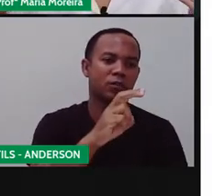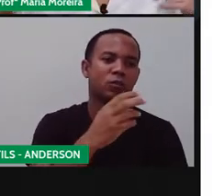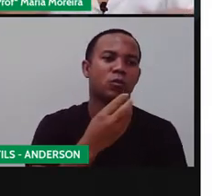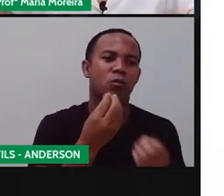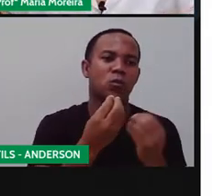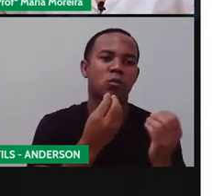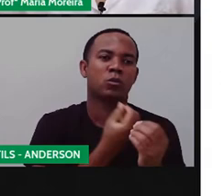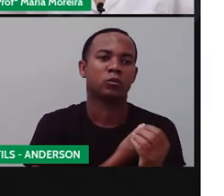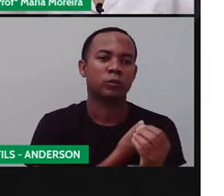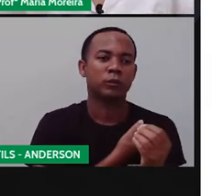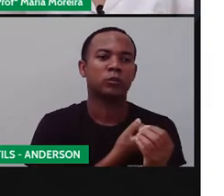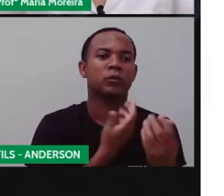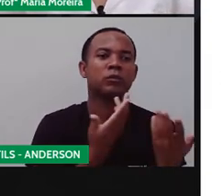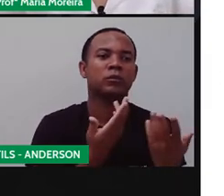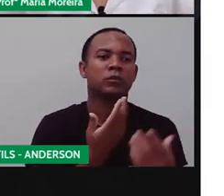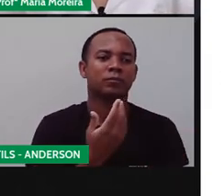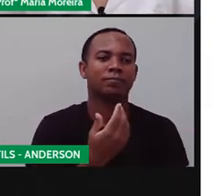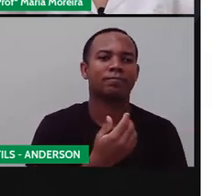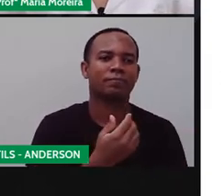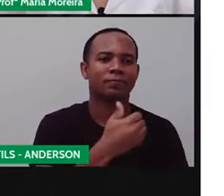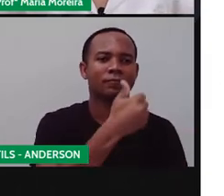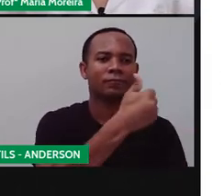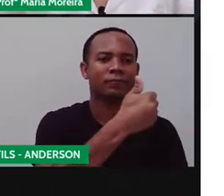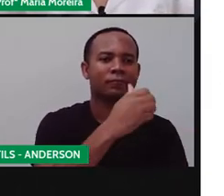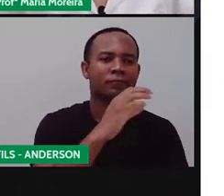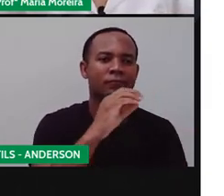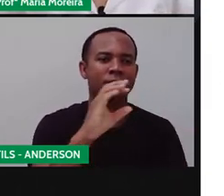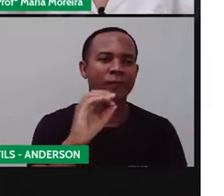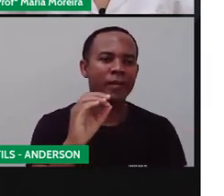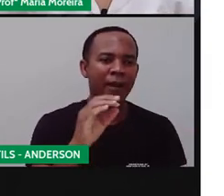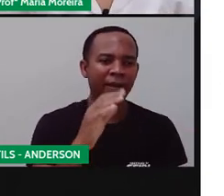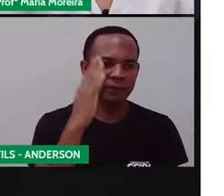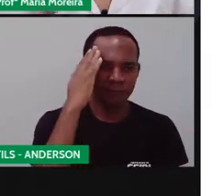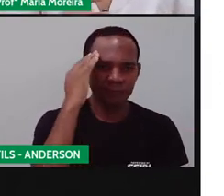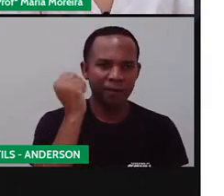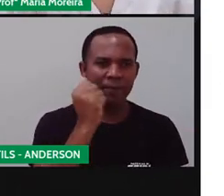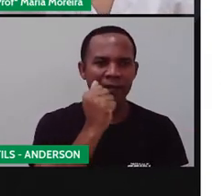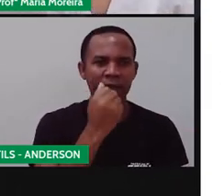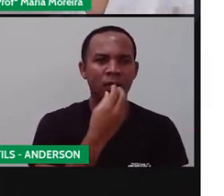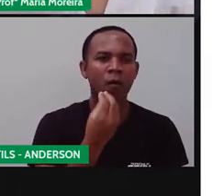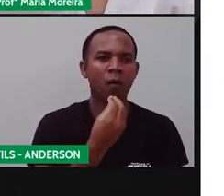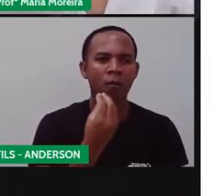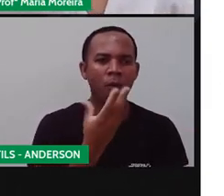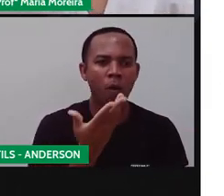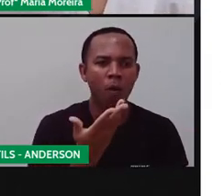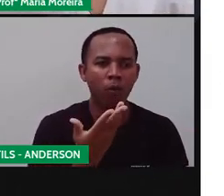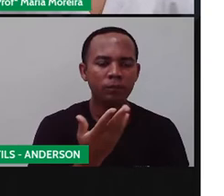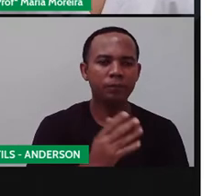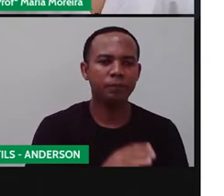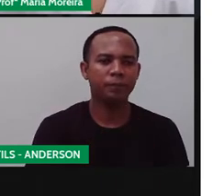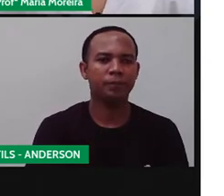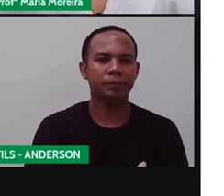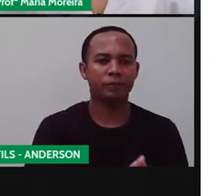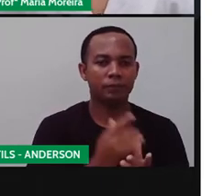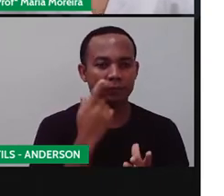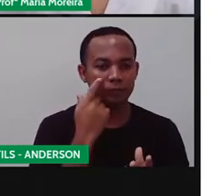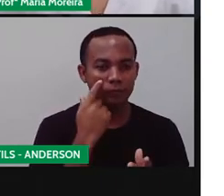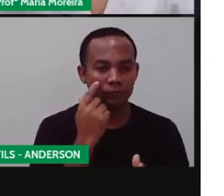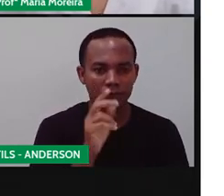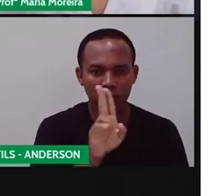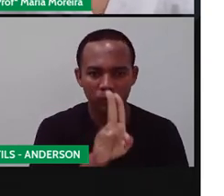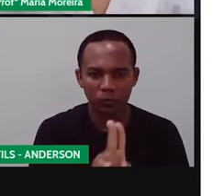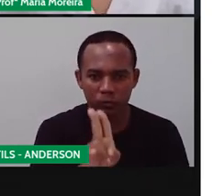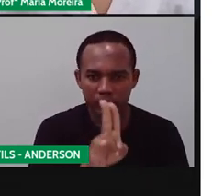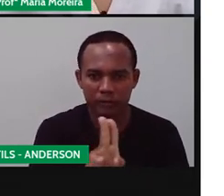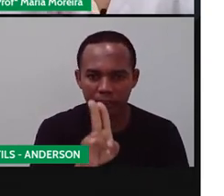E 100? Como é que seria 100? E aí? Olha só como seria 100. Para representar a